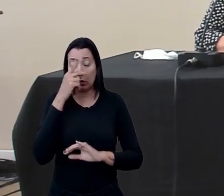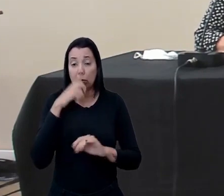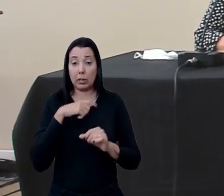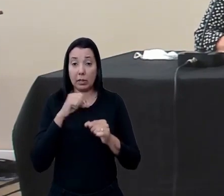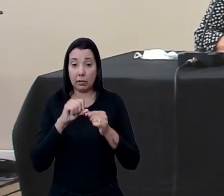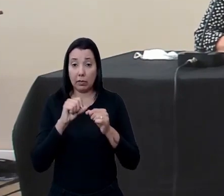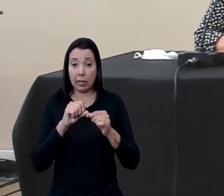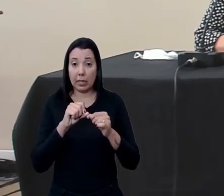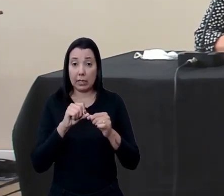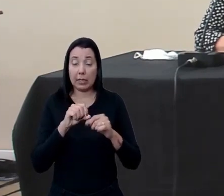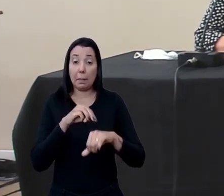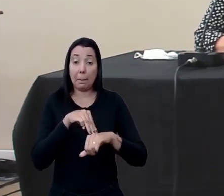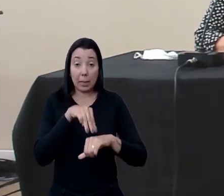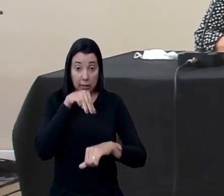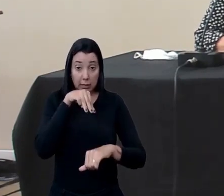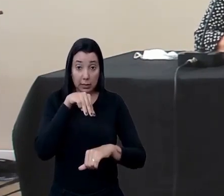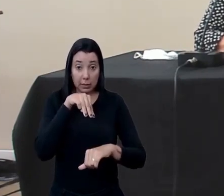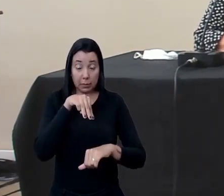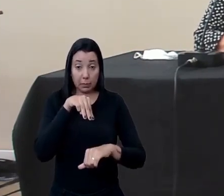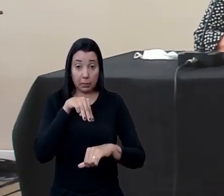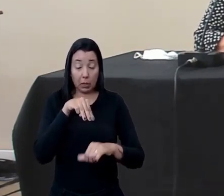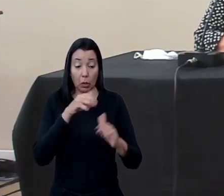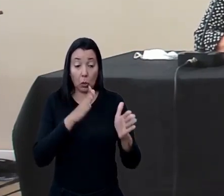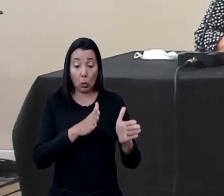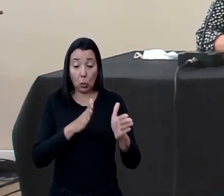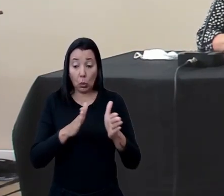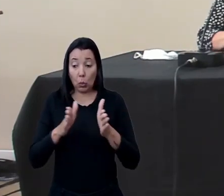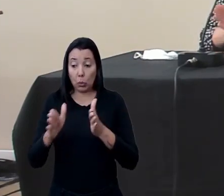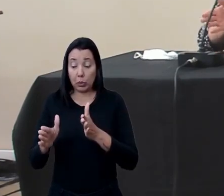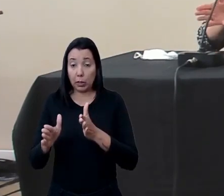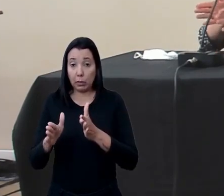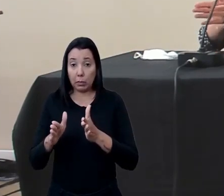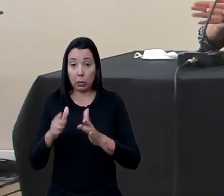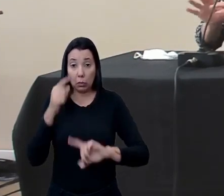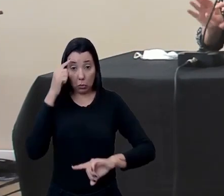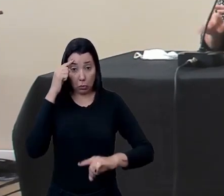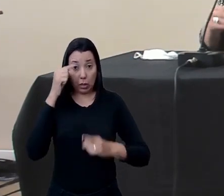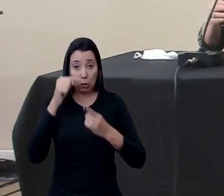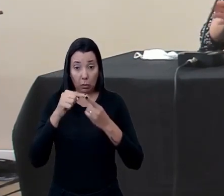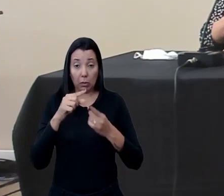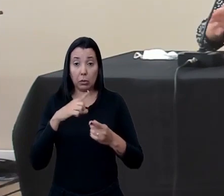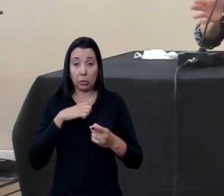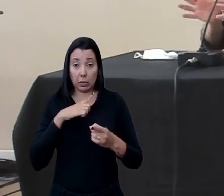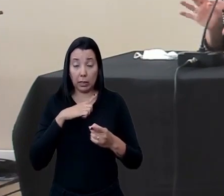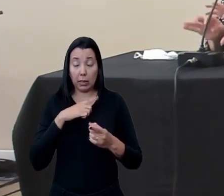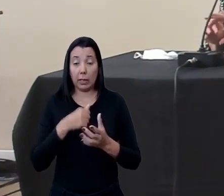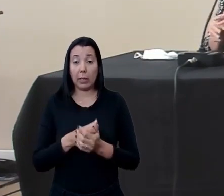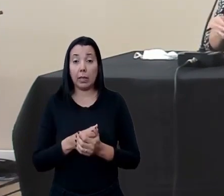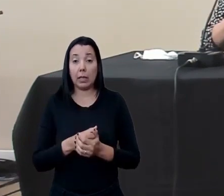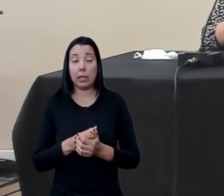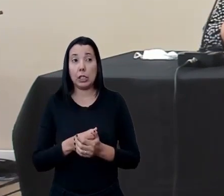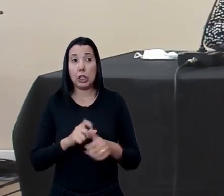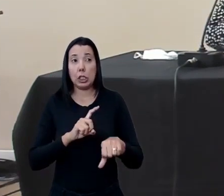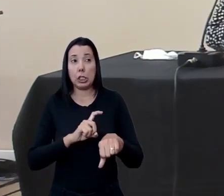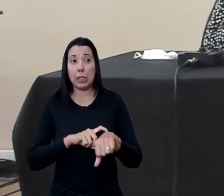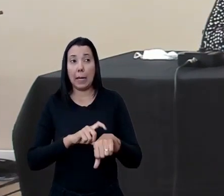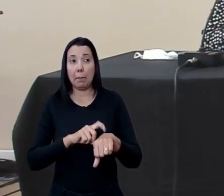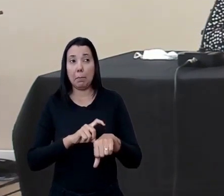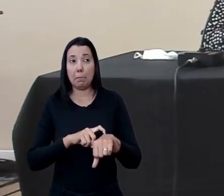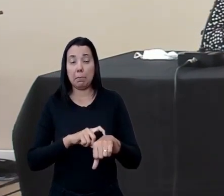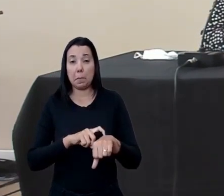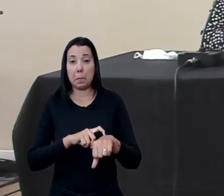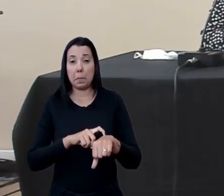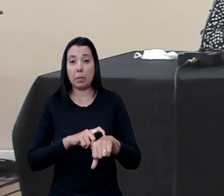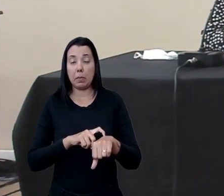o prazo ele segue um acordo um pré-acordo de duração né